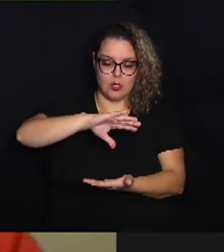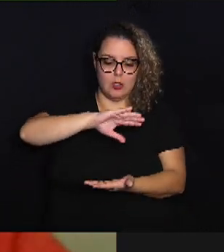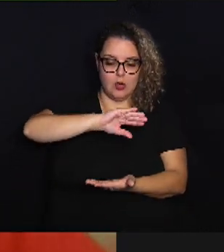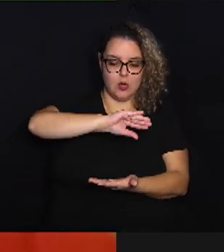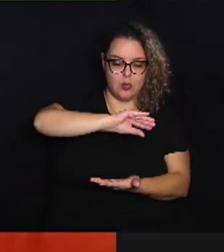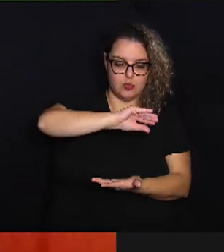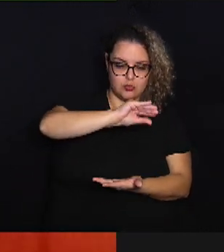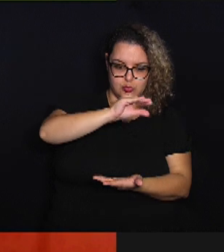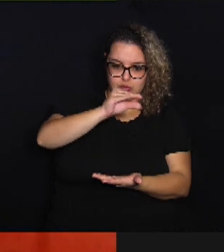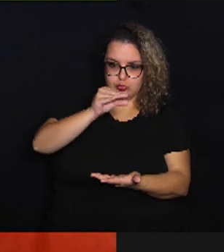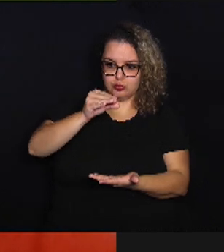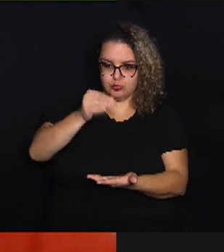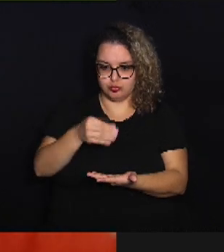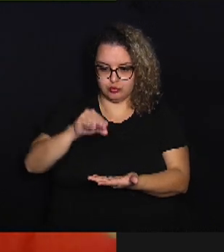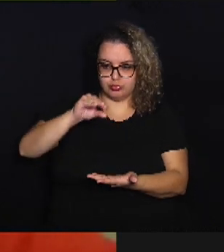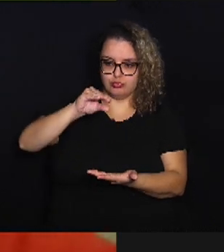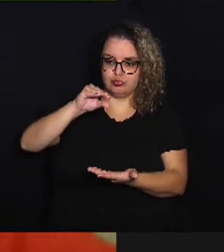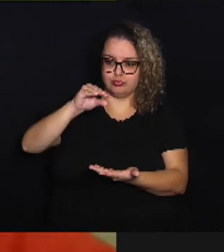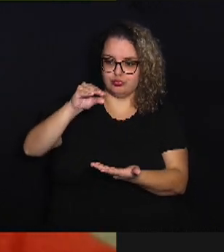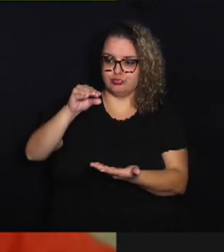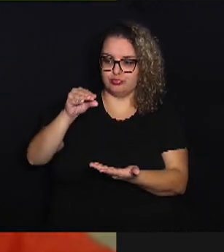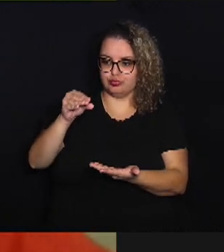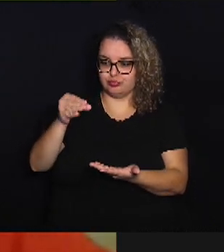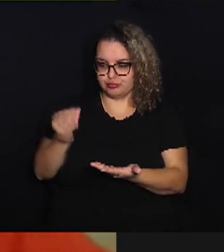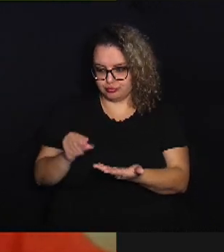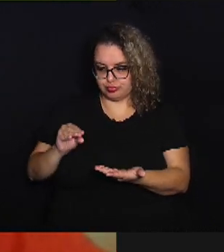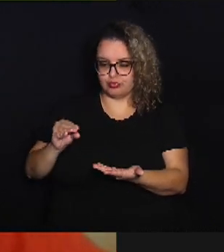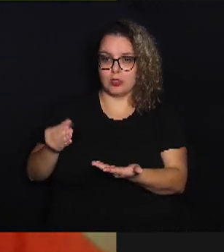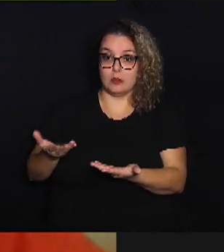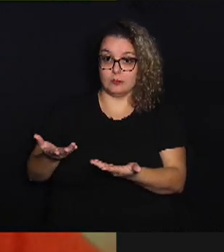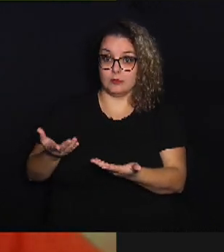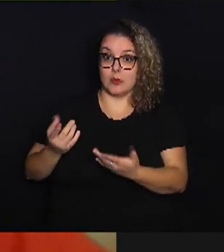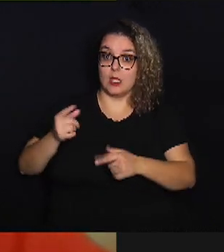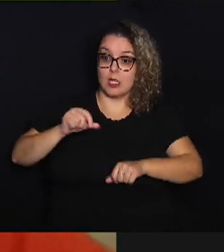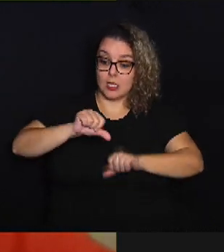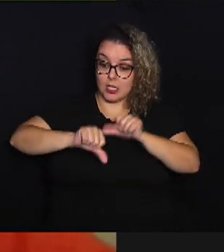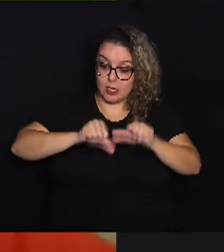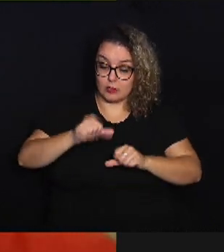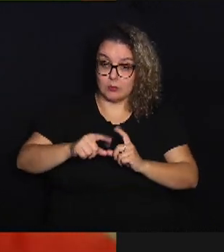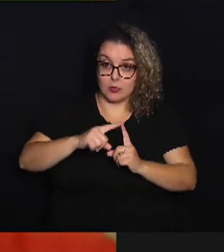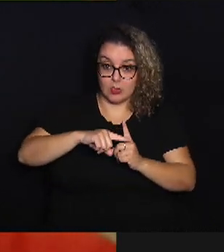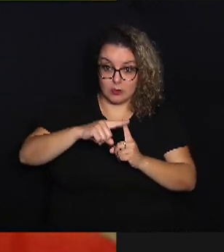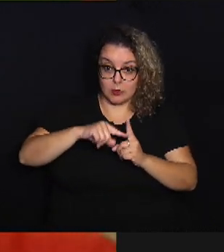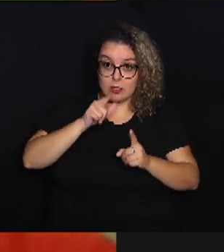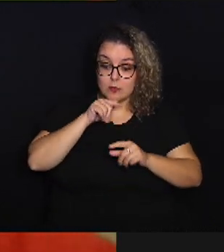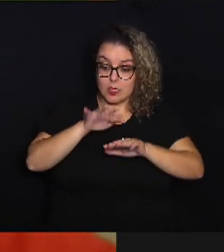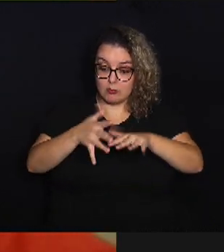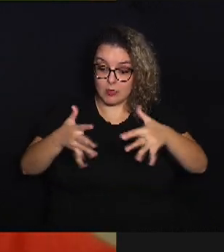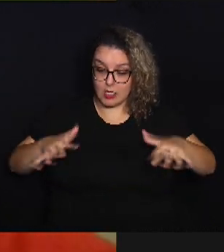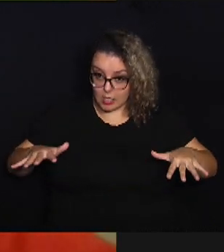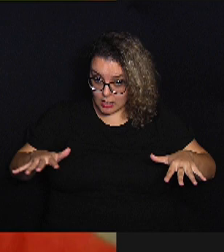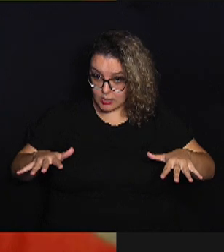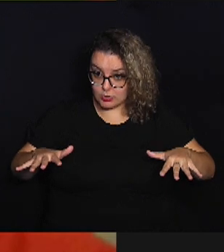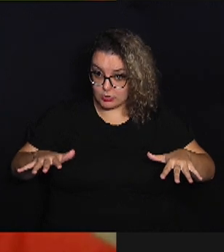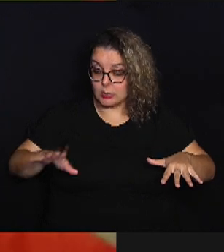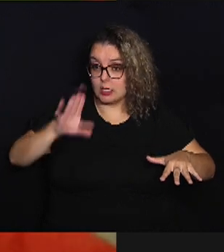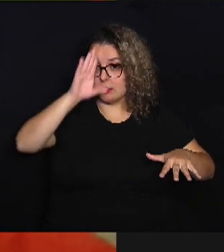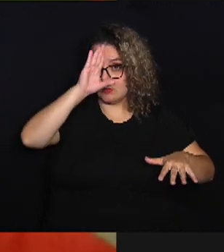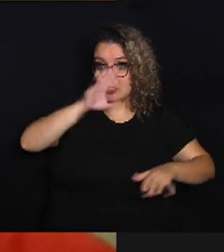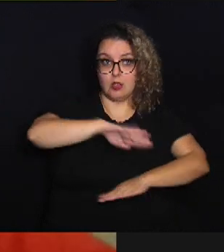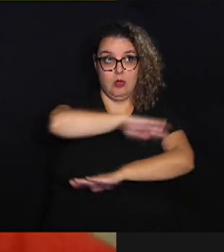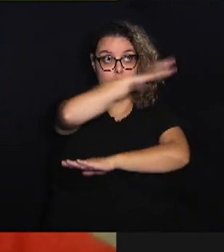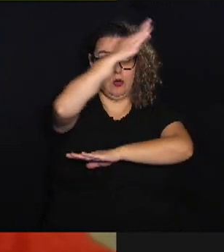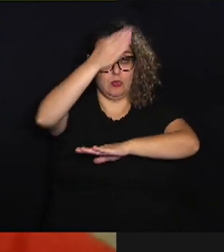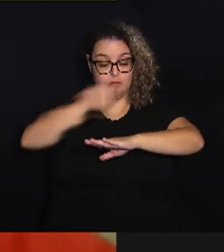alteramos a temperatura das águas através das mudanças climáticas, principalmente, do derretimento de